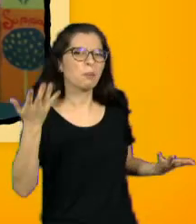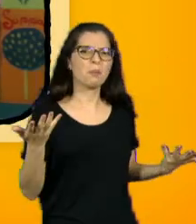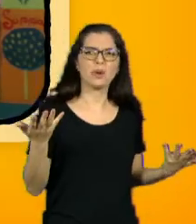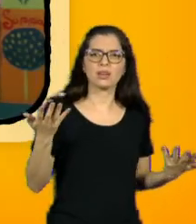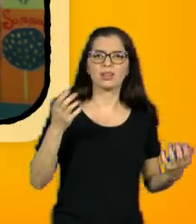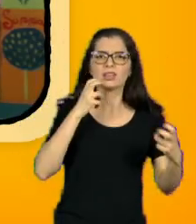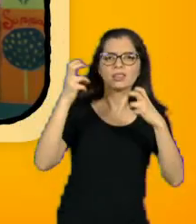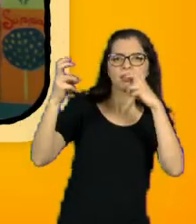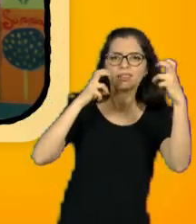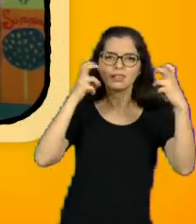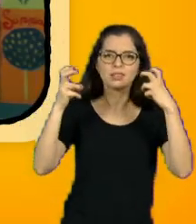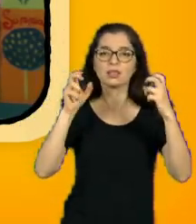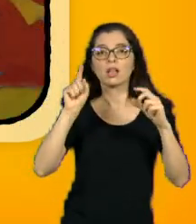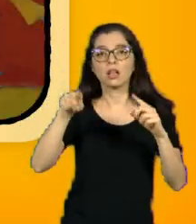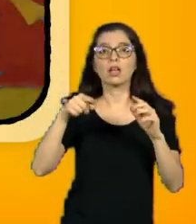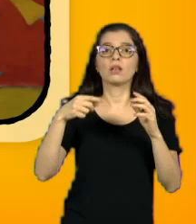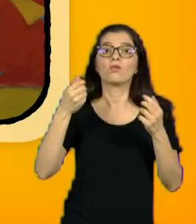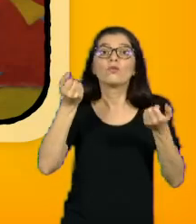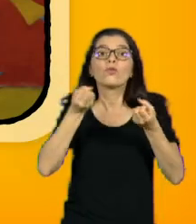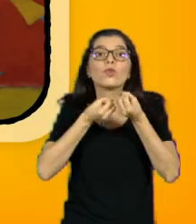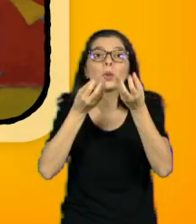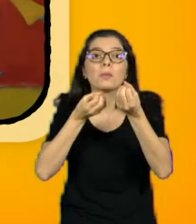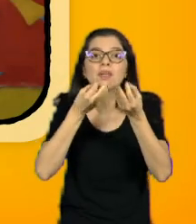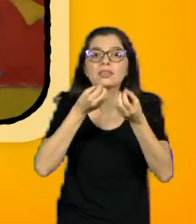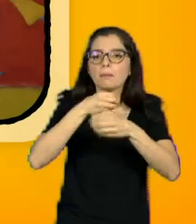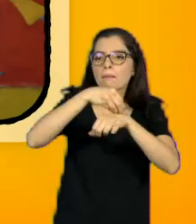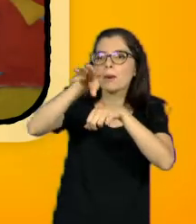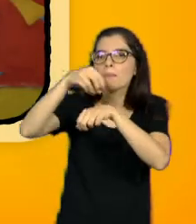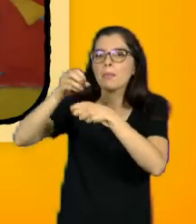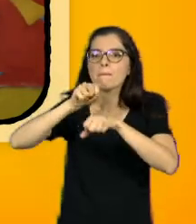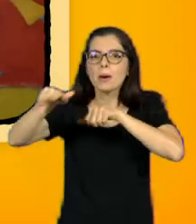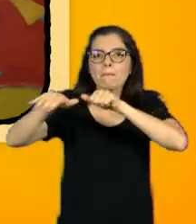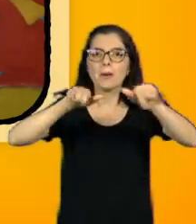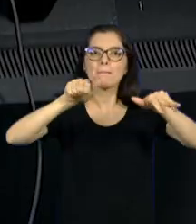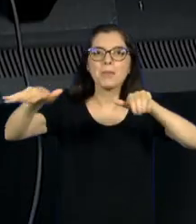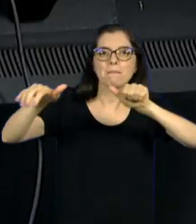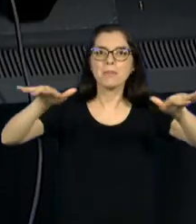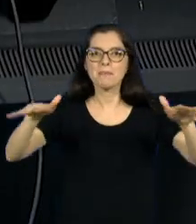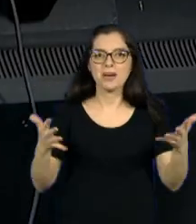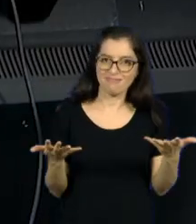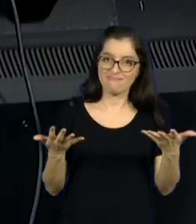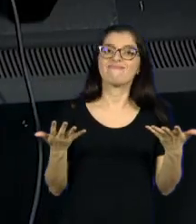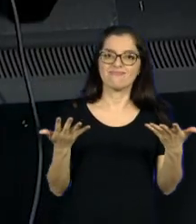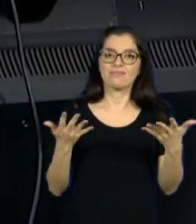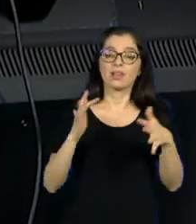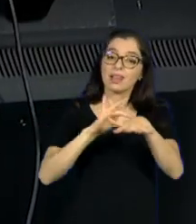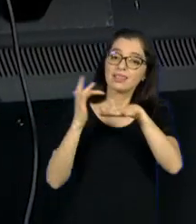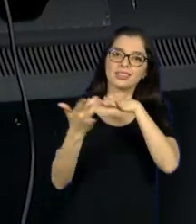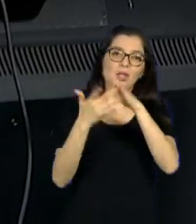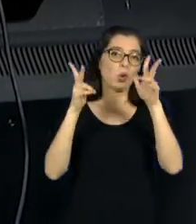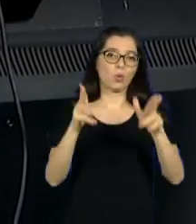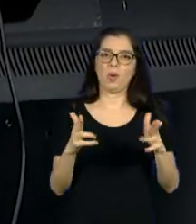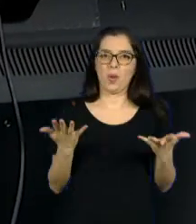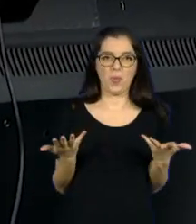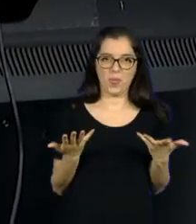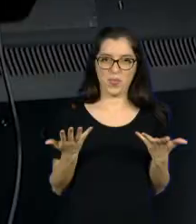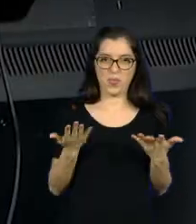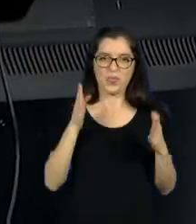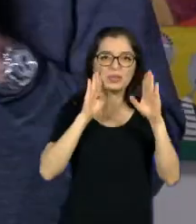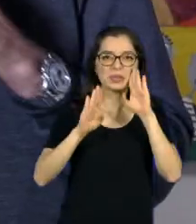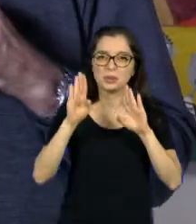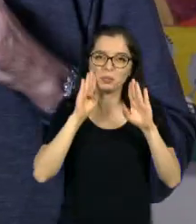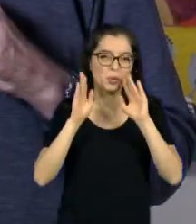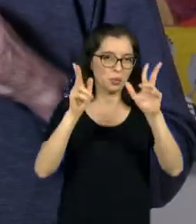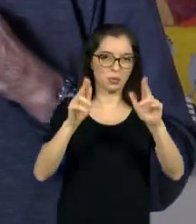gritando informações. Cada uma, uma informação que lhe dá na telha. Isso é a mídia social. Isso é o Facebook.